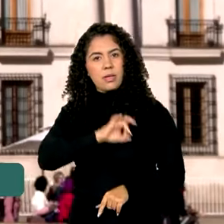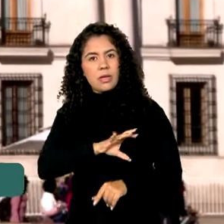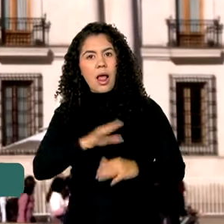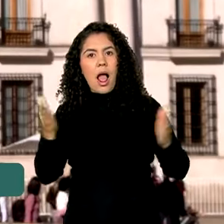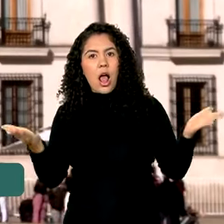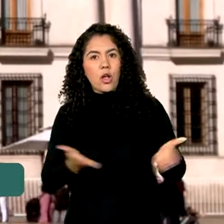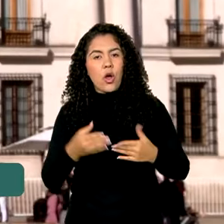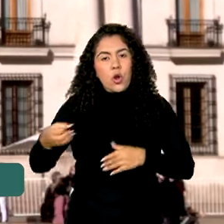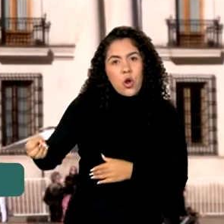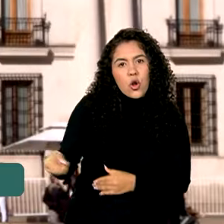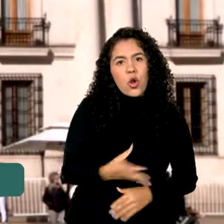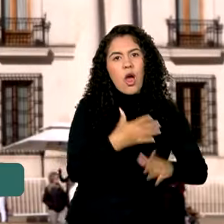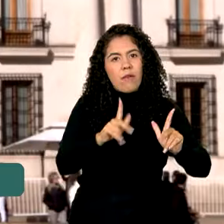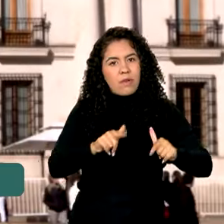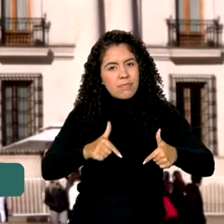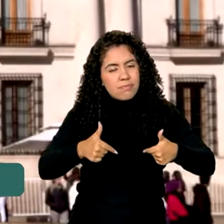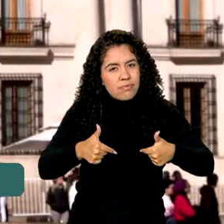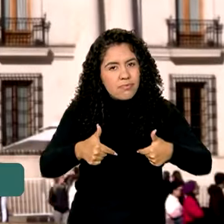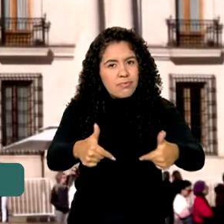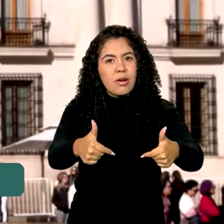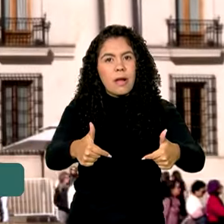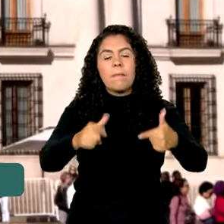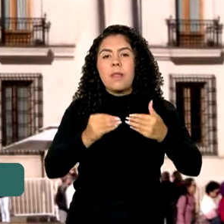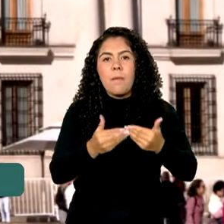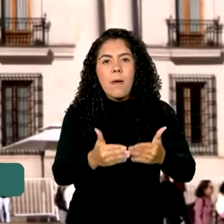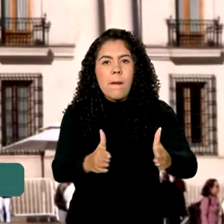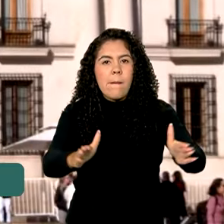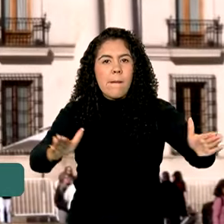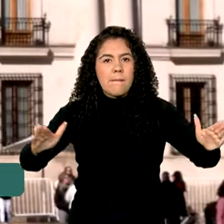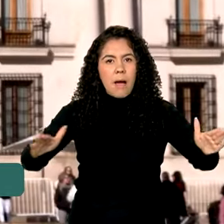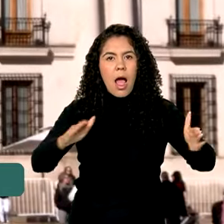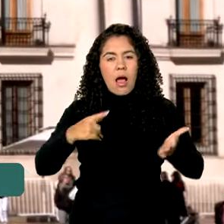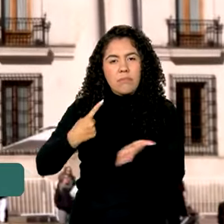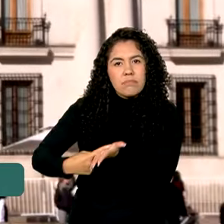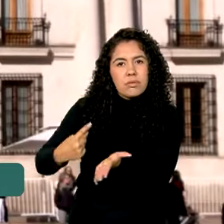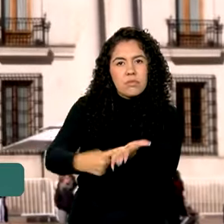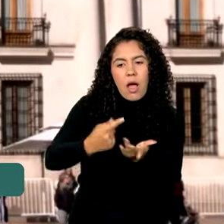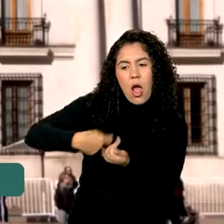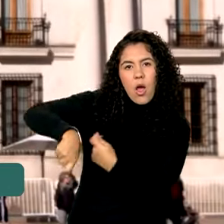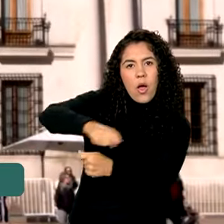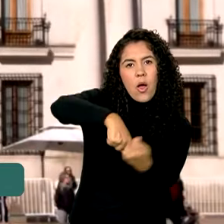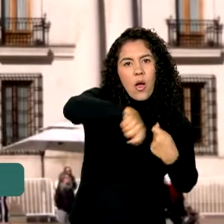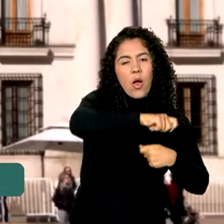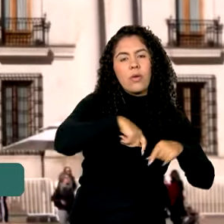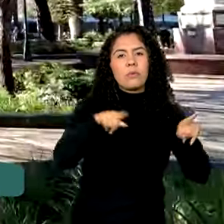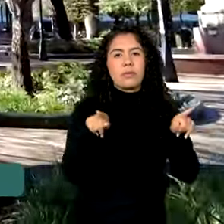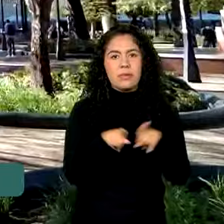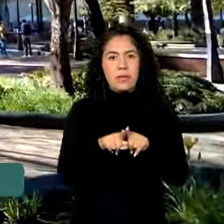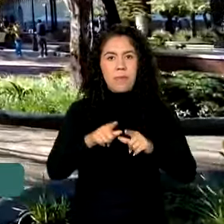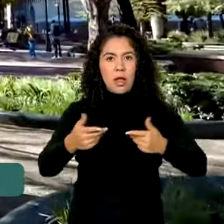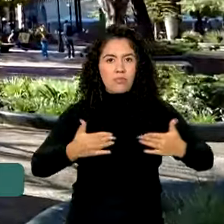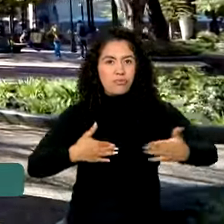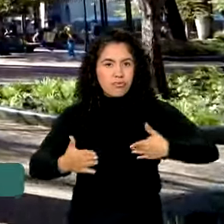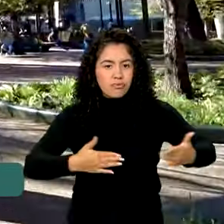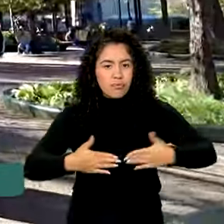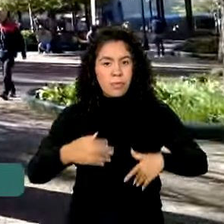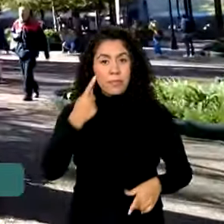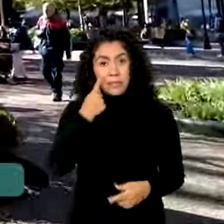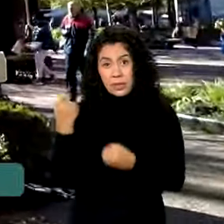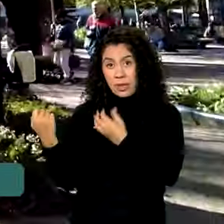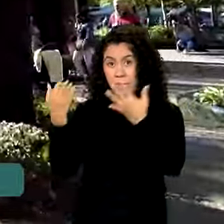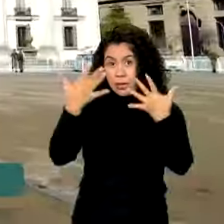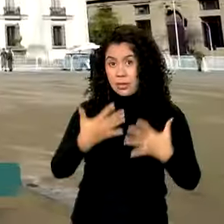relação, expandindo a agenda para além dos setores econômicos e comerciais. Ciência e